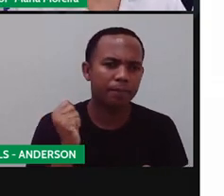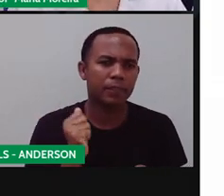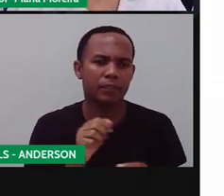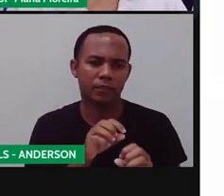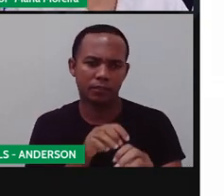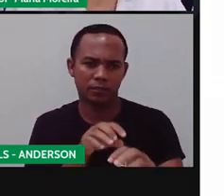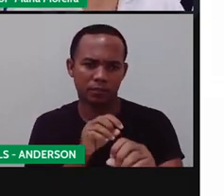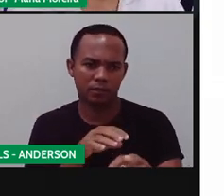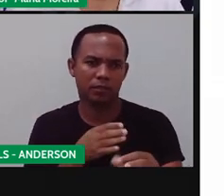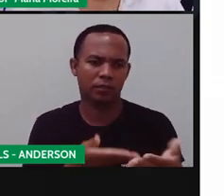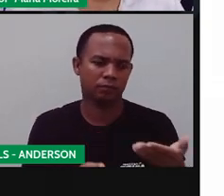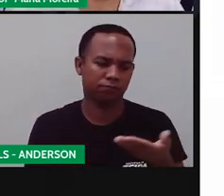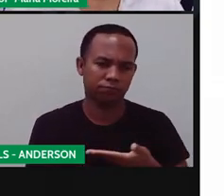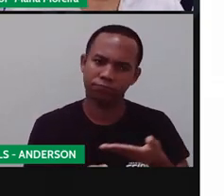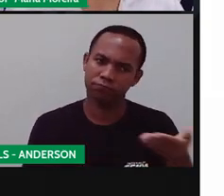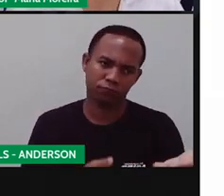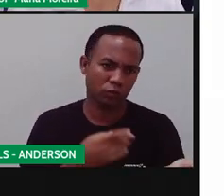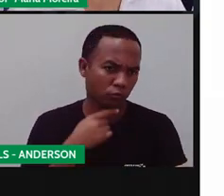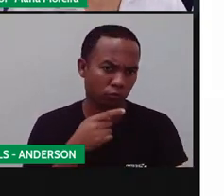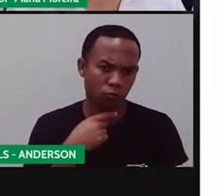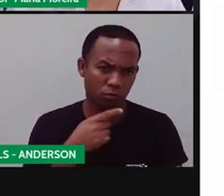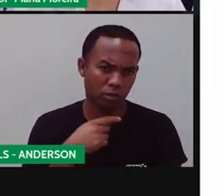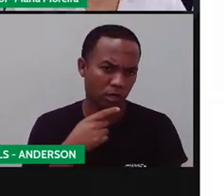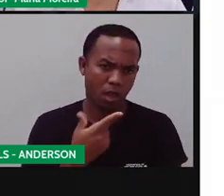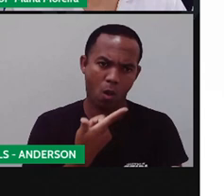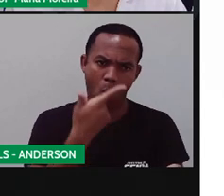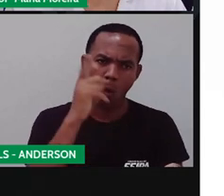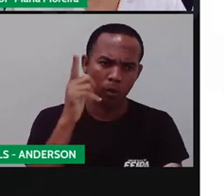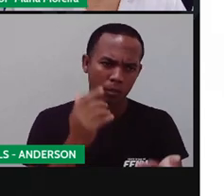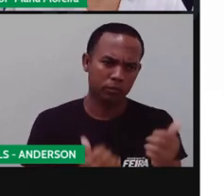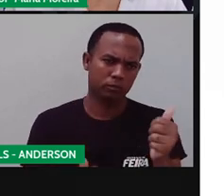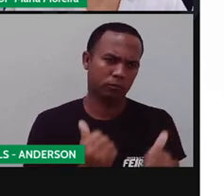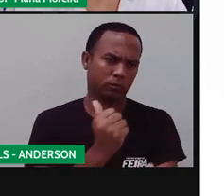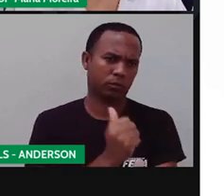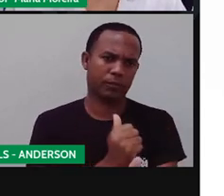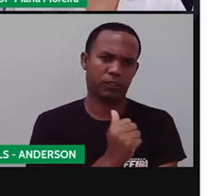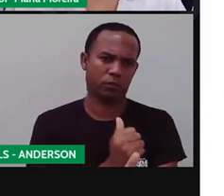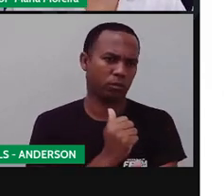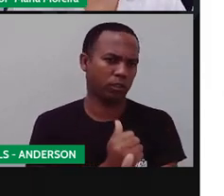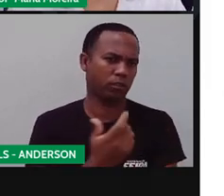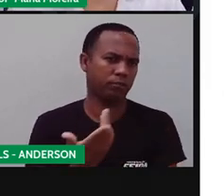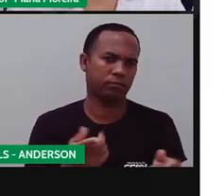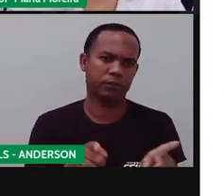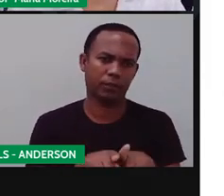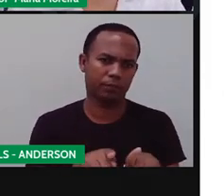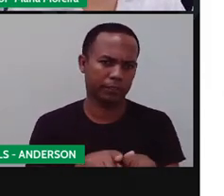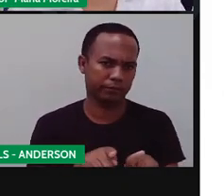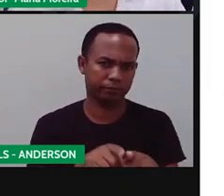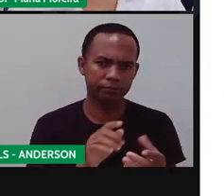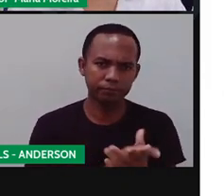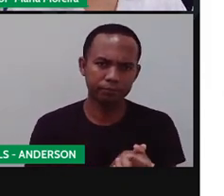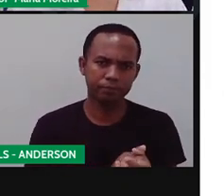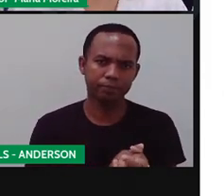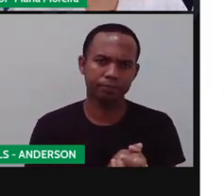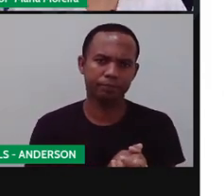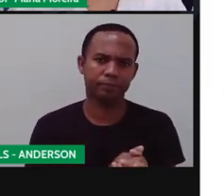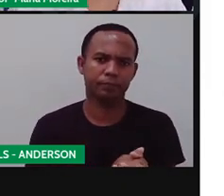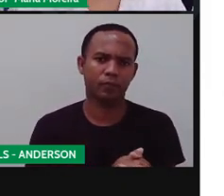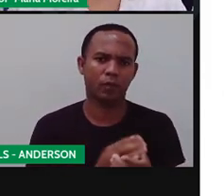gato. Não achei o que eu usava e vou ter que improvisar aqui. Vou ter que fazer o quê? Um improviso.